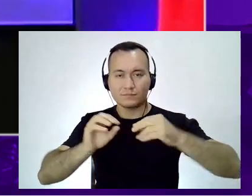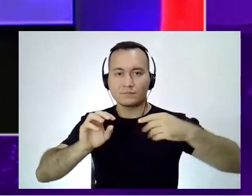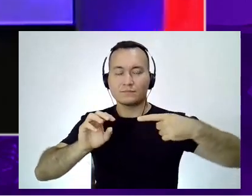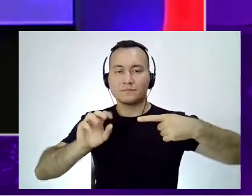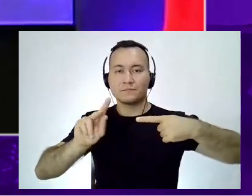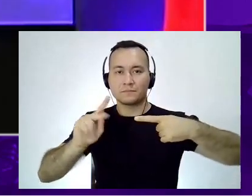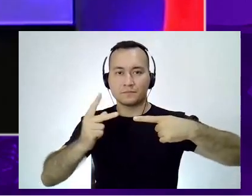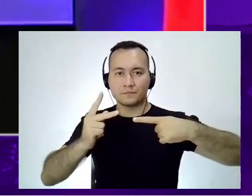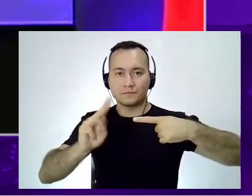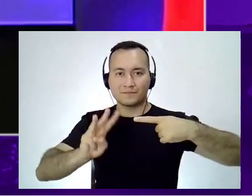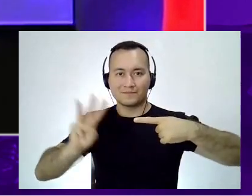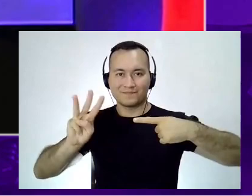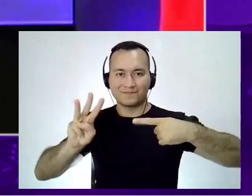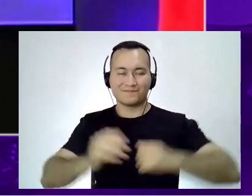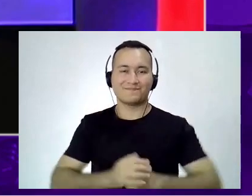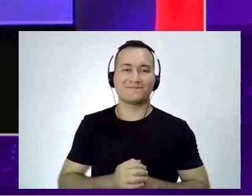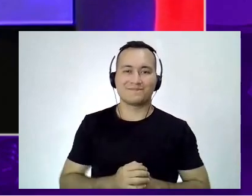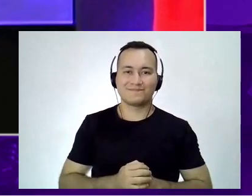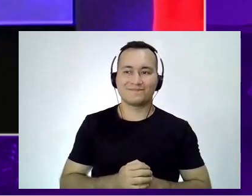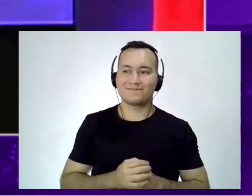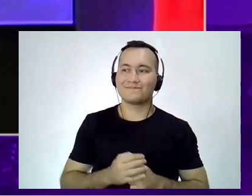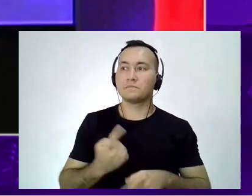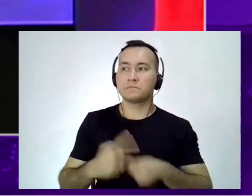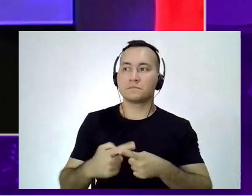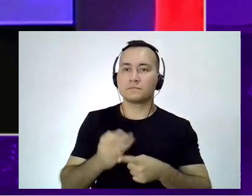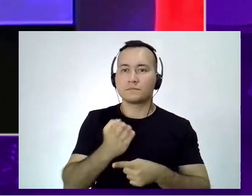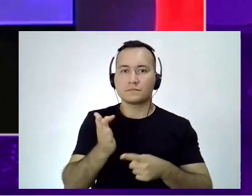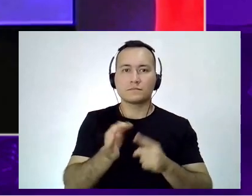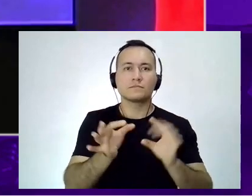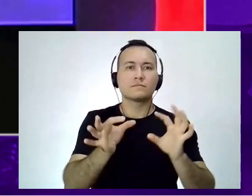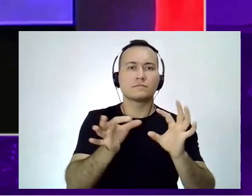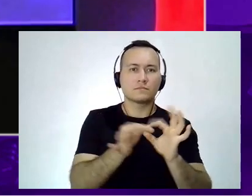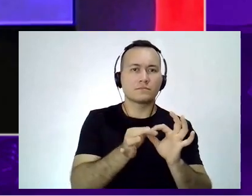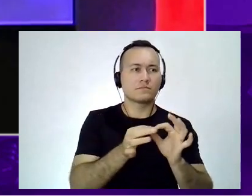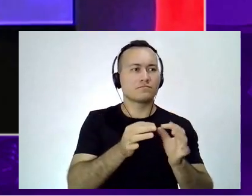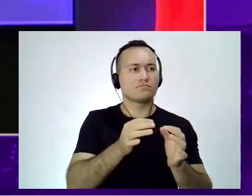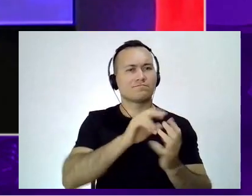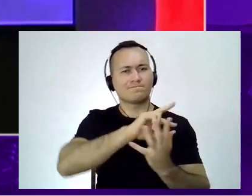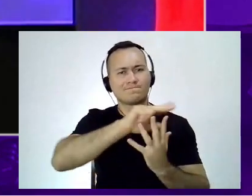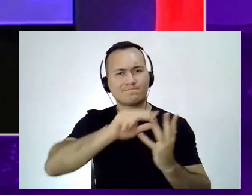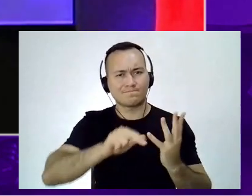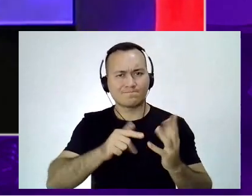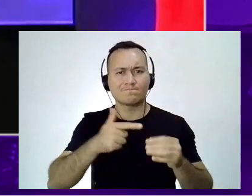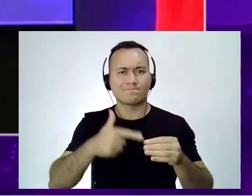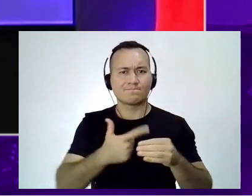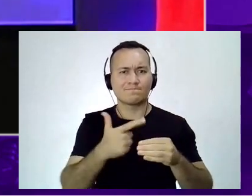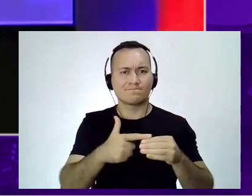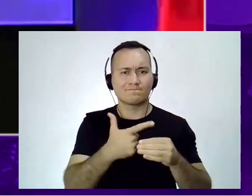o primeiro tema que a gente vai abordar aqui, então vai ser bem interessante, acho que o pessoal vai aproveitar bastante.